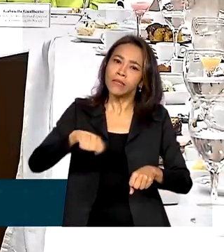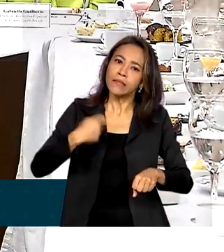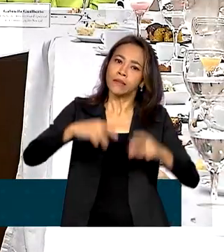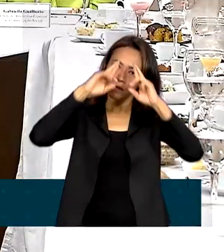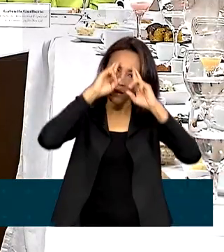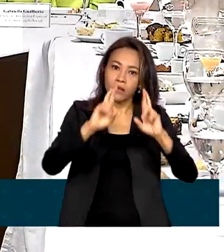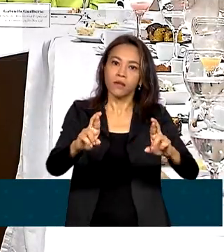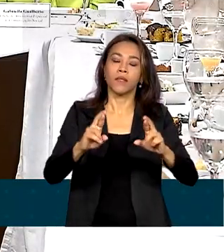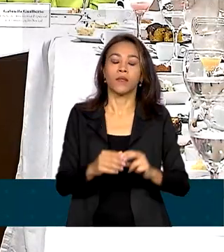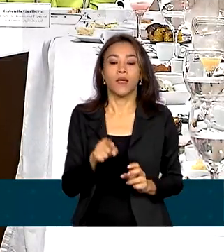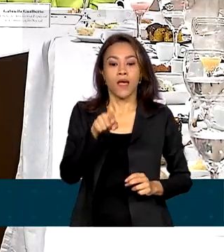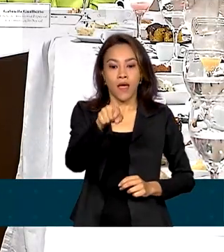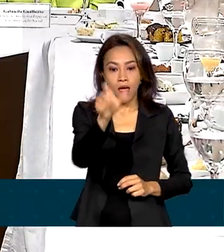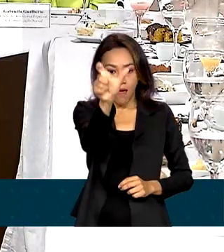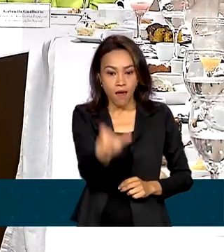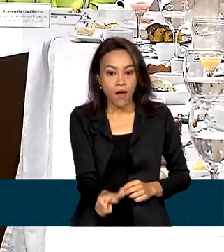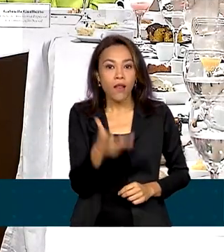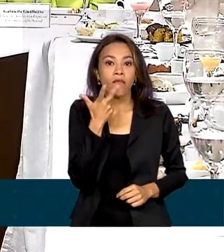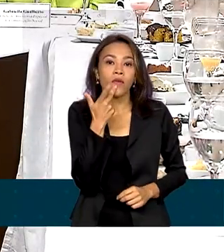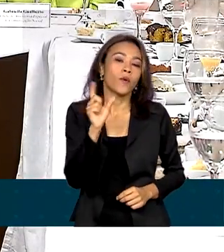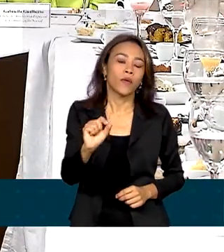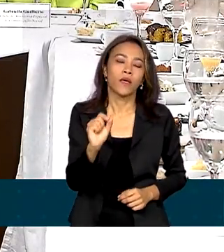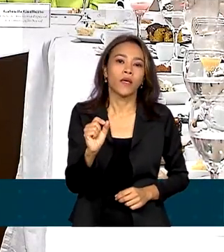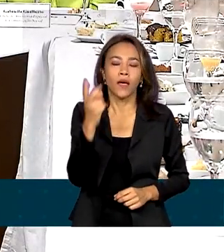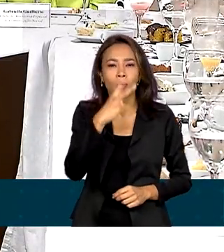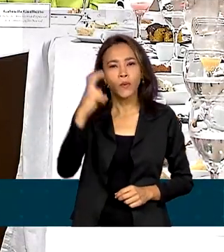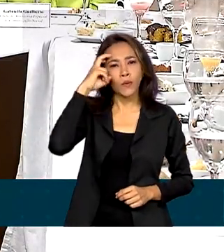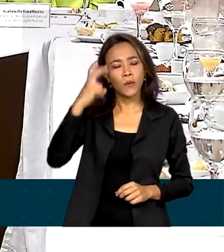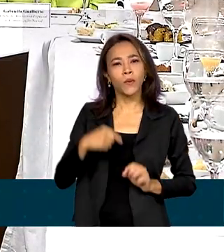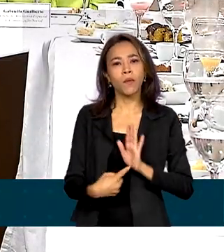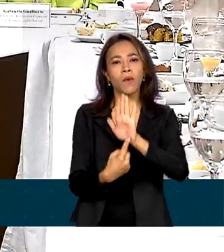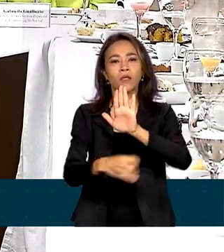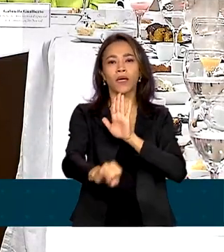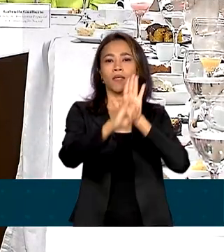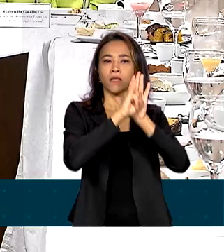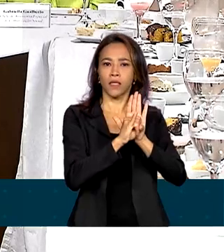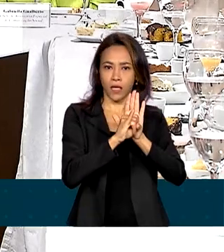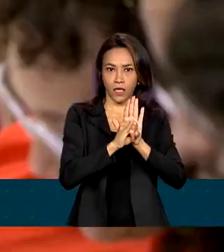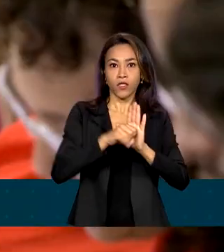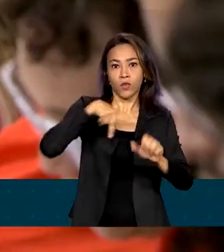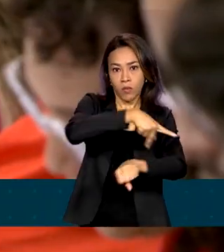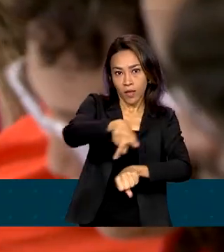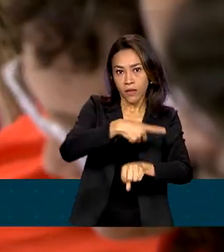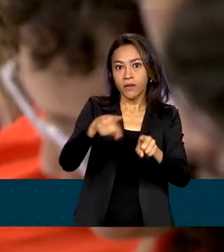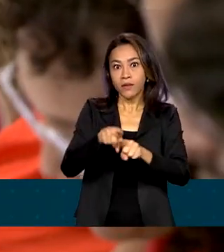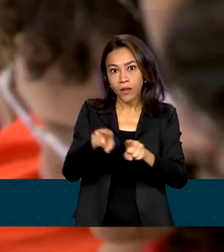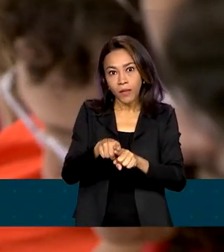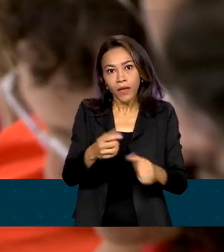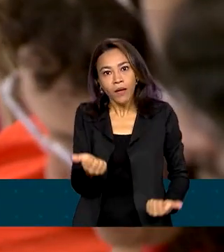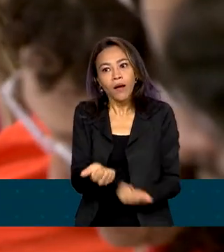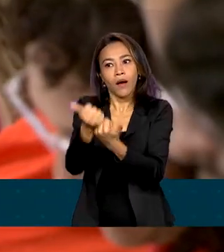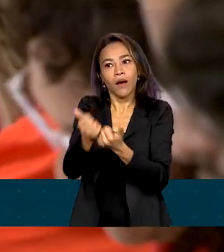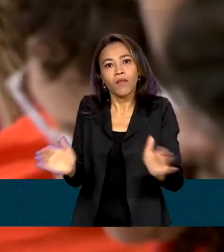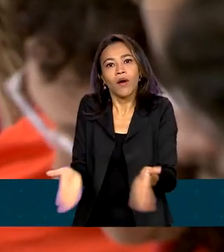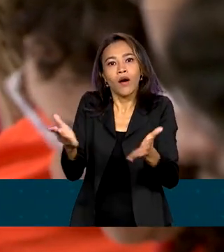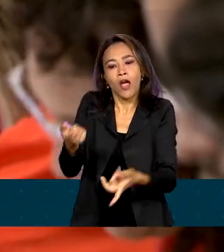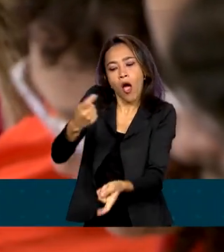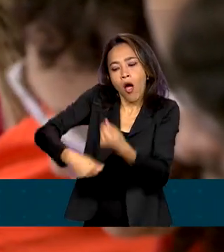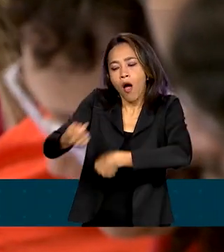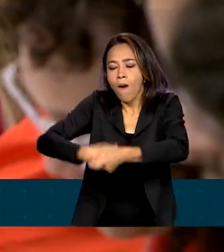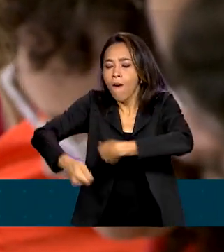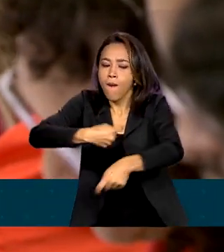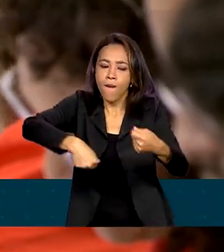cultura, além de definir a identidade de uma nação, gera retorno econômico. Por isso, a importância do orçamento